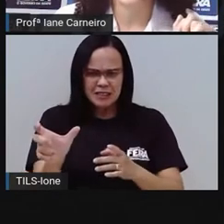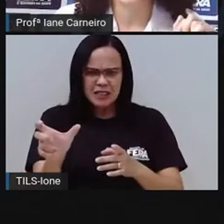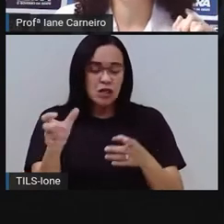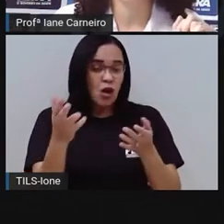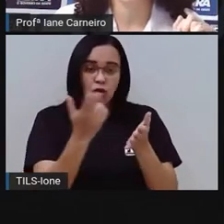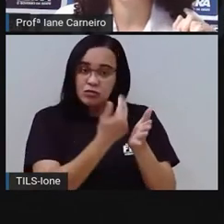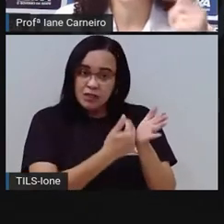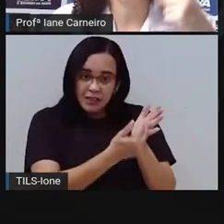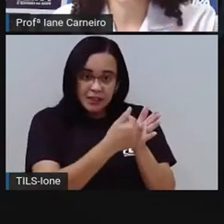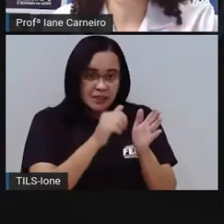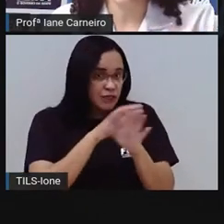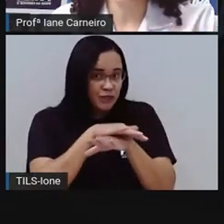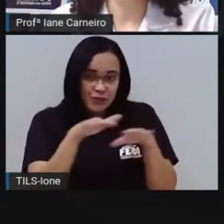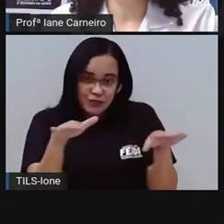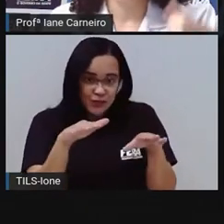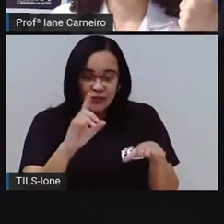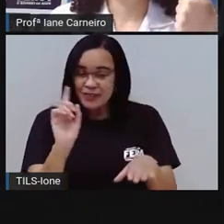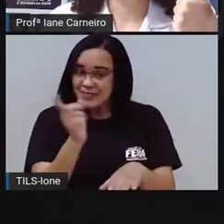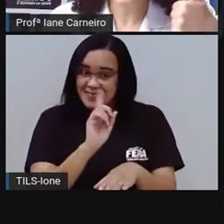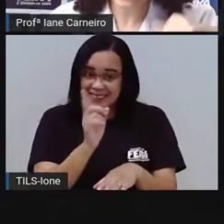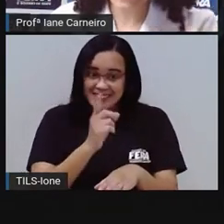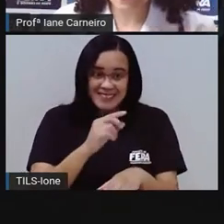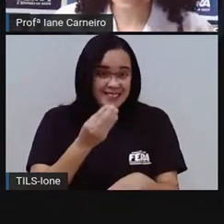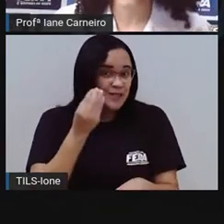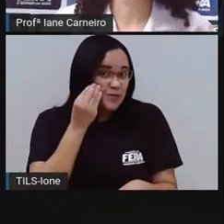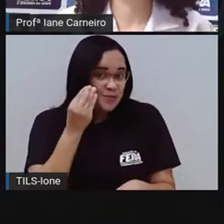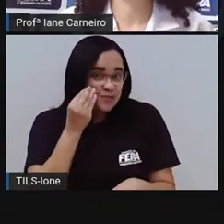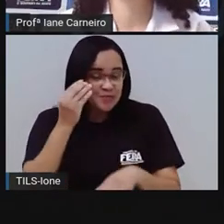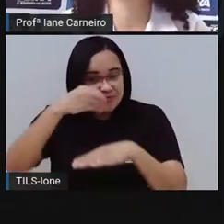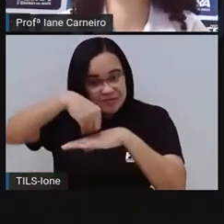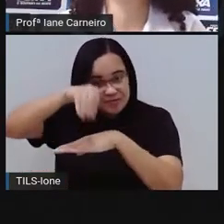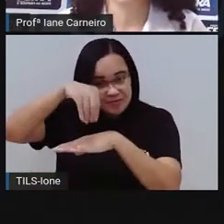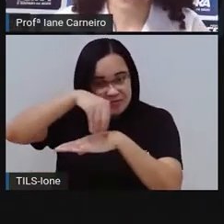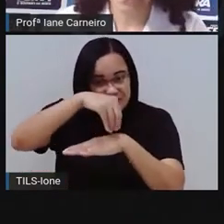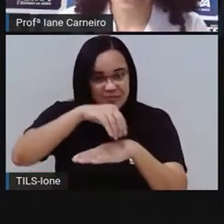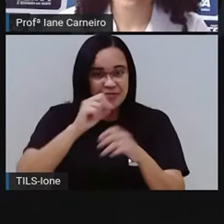Olha só a dica do livro, onde é que tá? Tá certo? Vamos pro próximo.